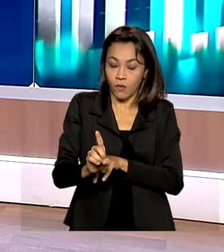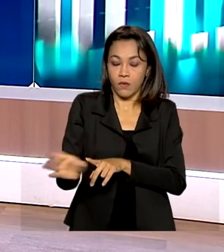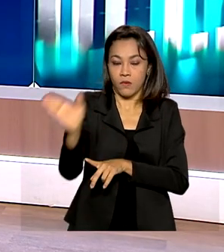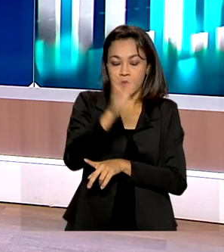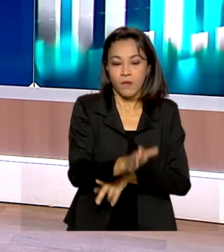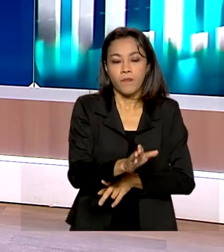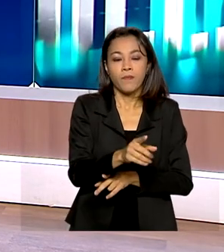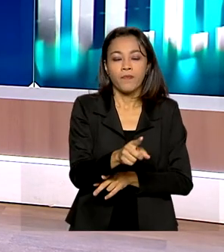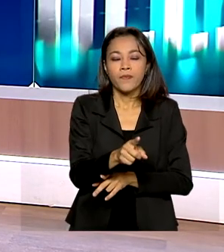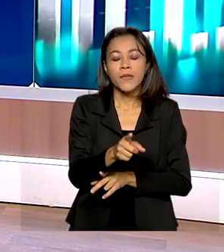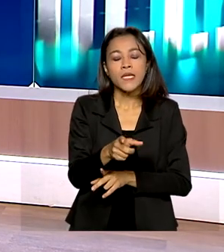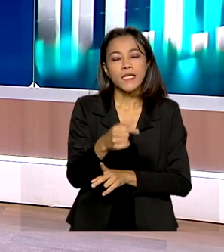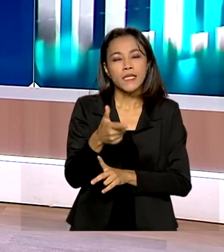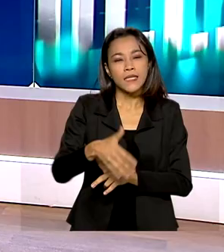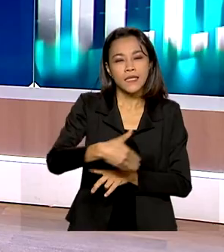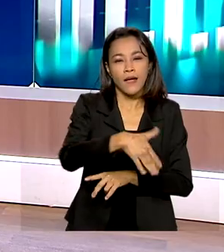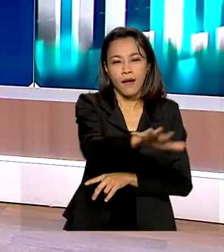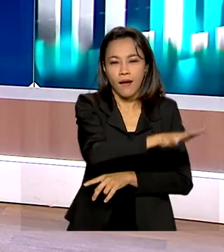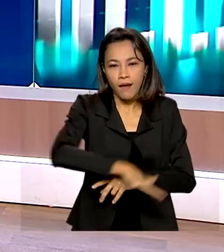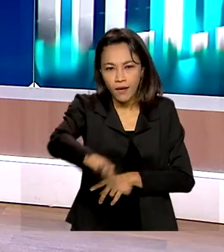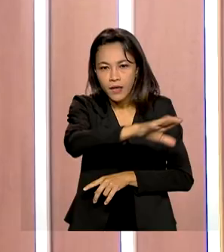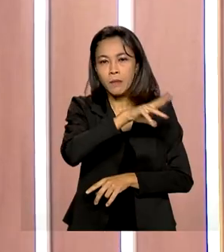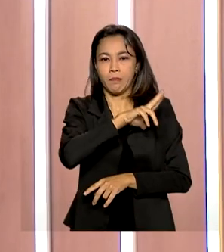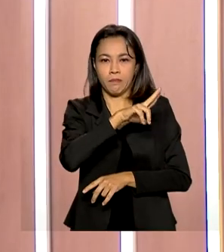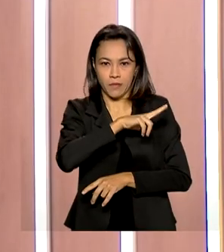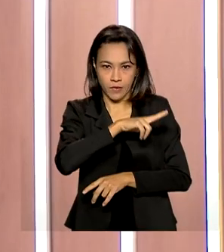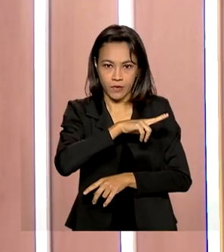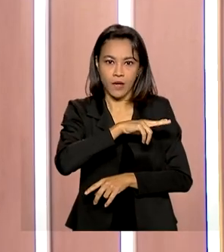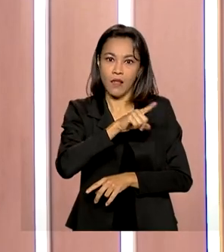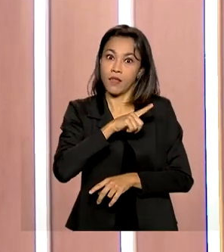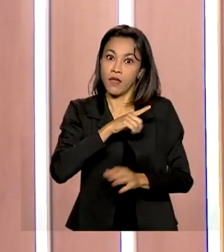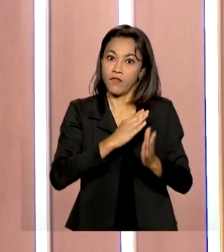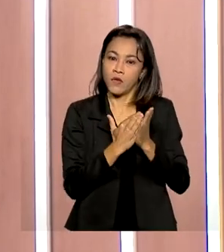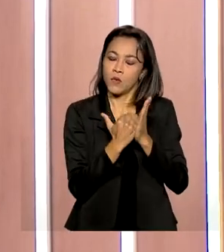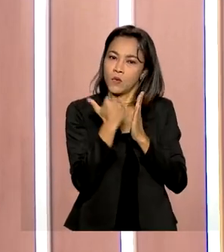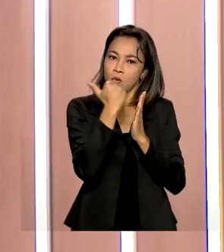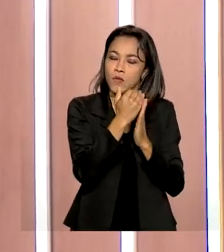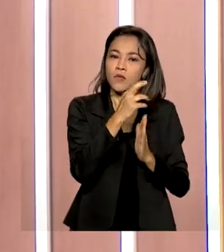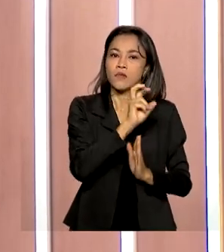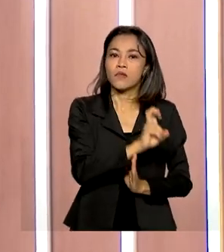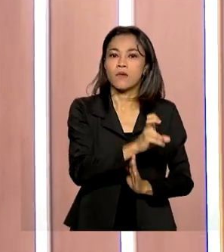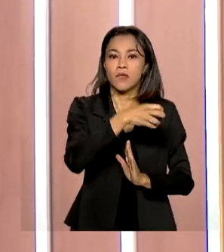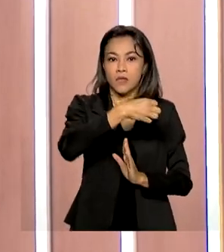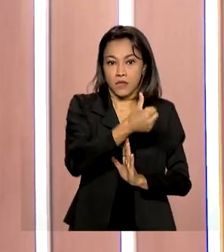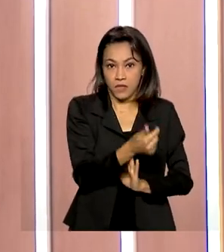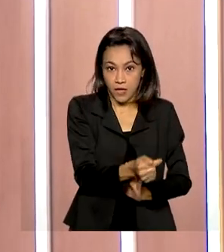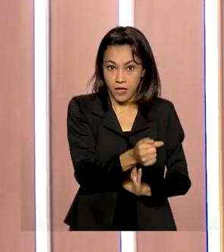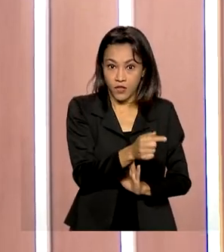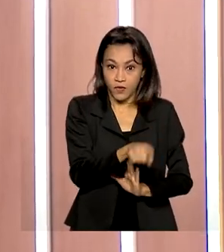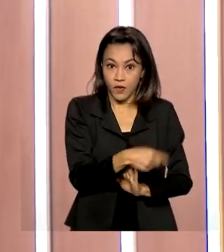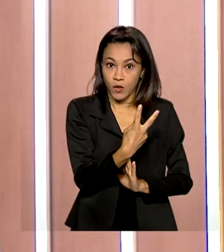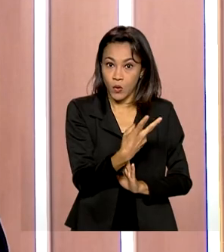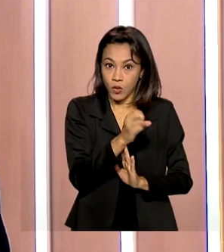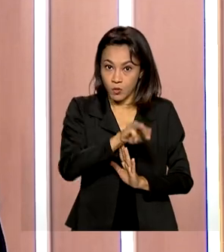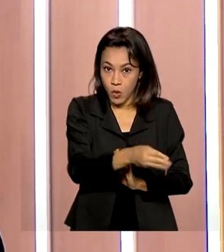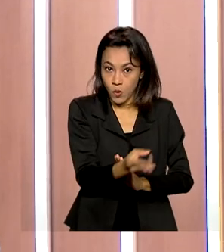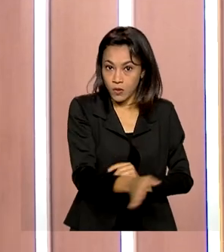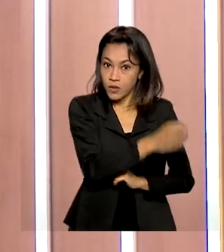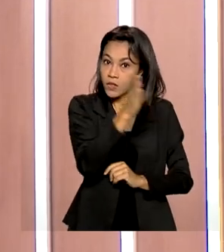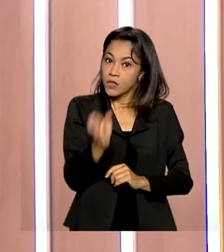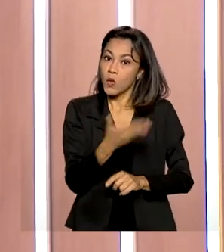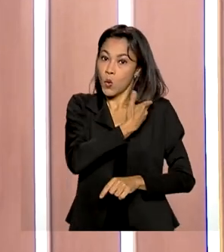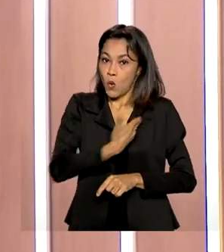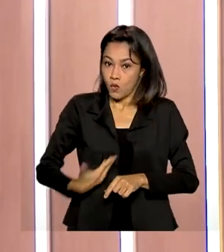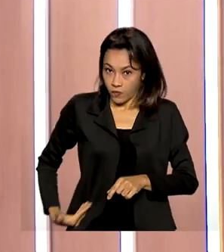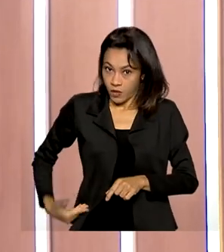do setor privado é que esse ano tenha um superávit de cerca de R$ 57,2 bilhões. Já o governo, pelo